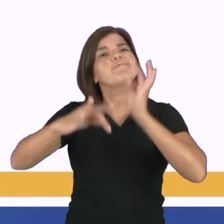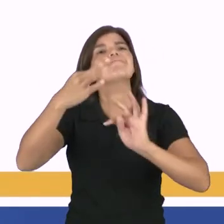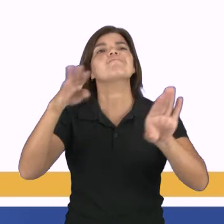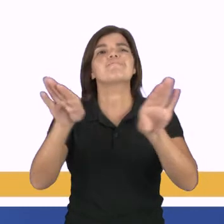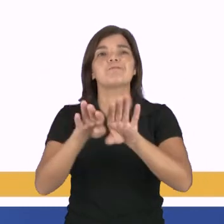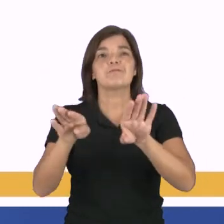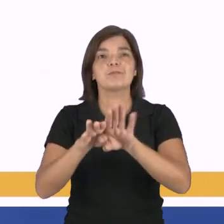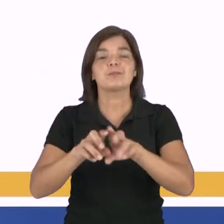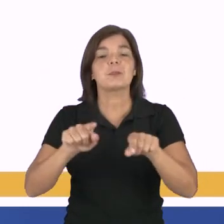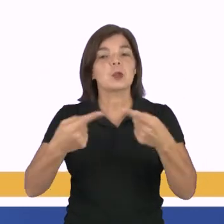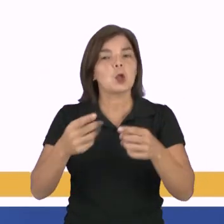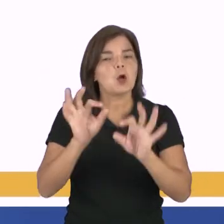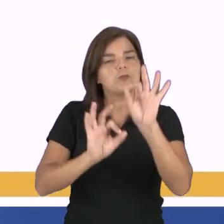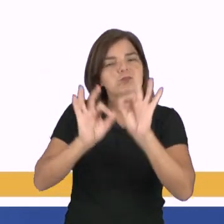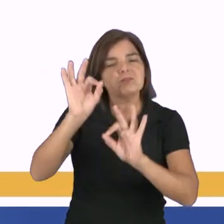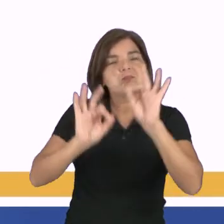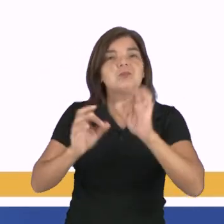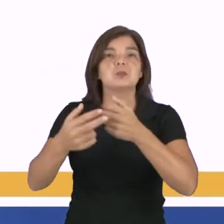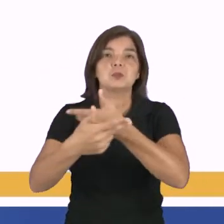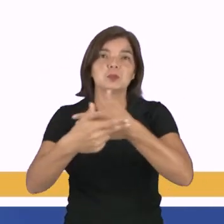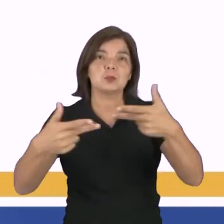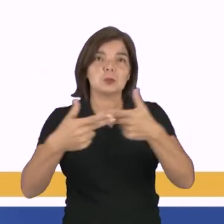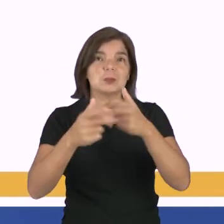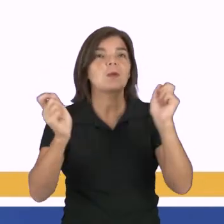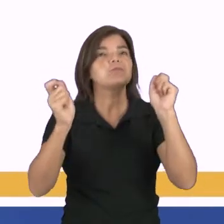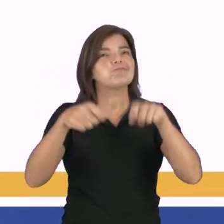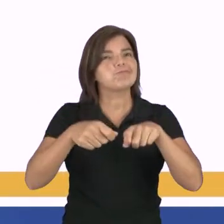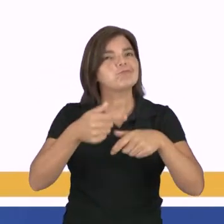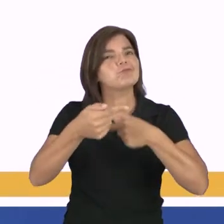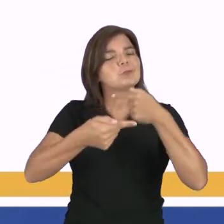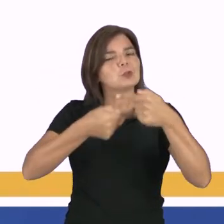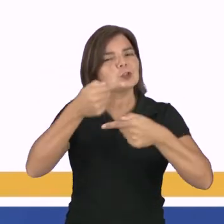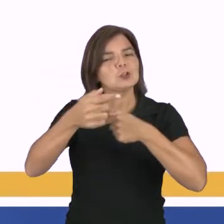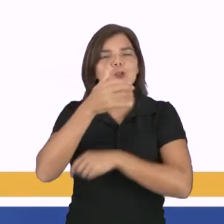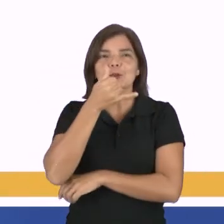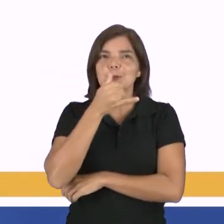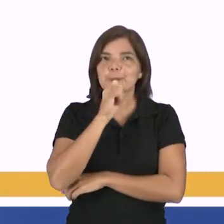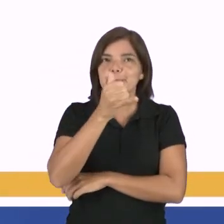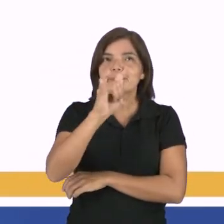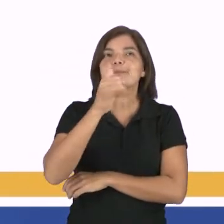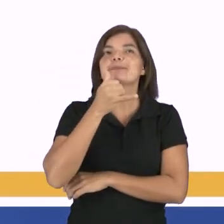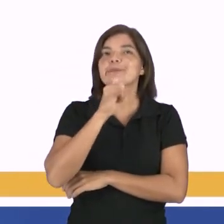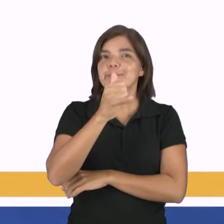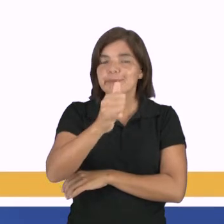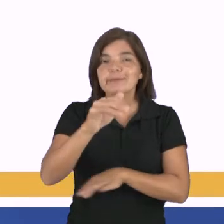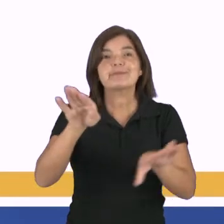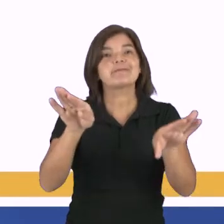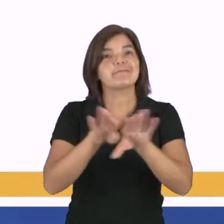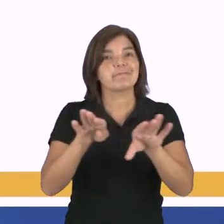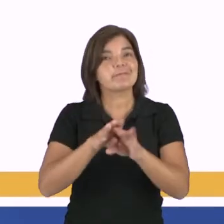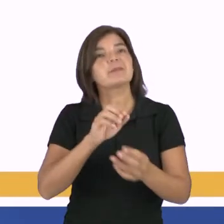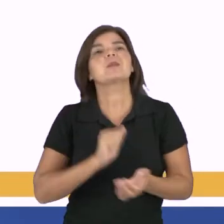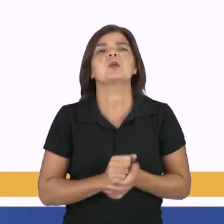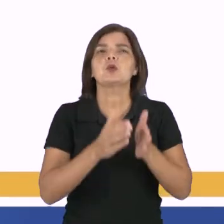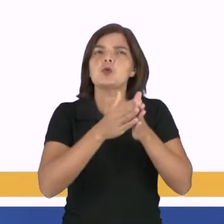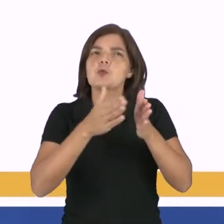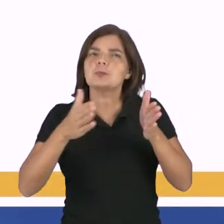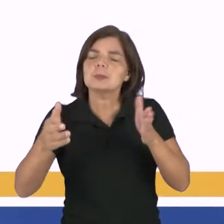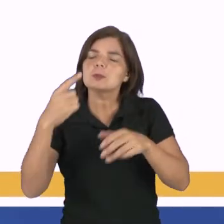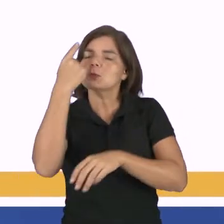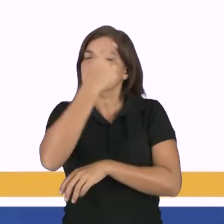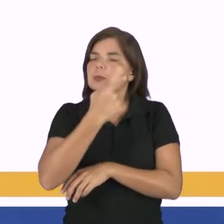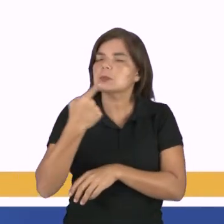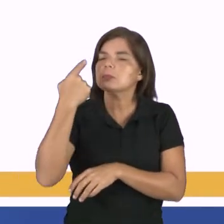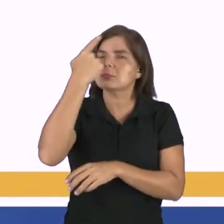precisamente na construção de peças capazes de gerar ondas eletromagnéticas, magnetrons. Durante as